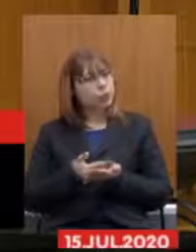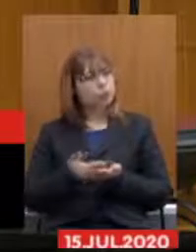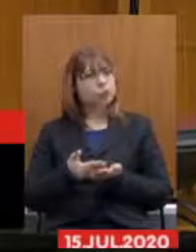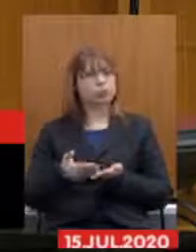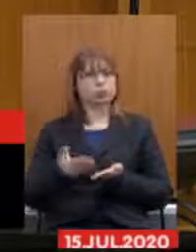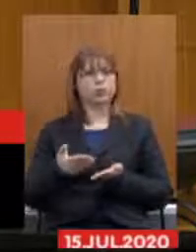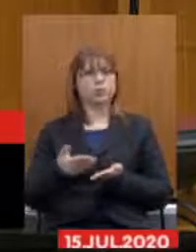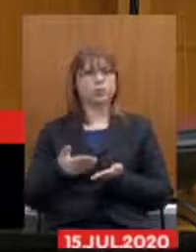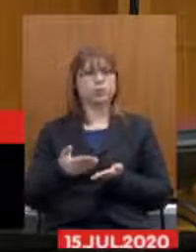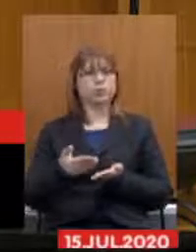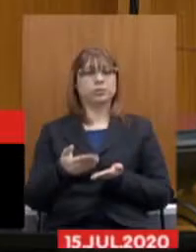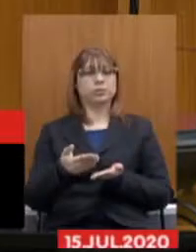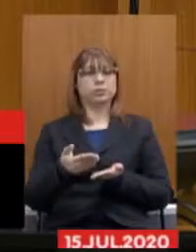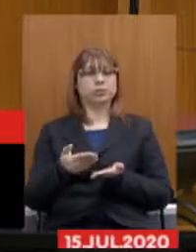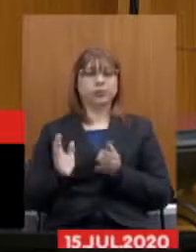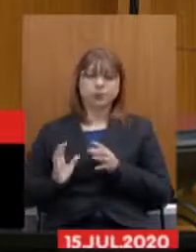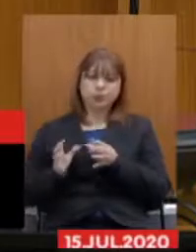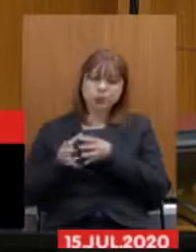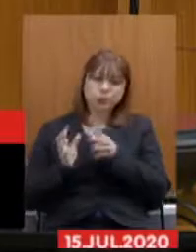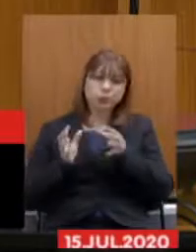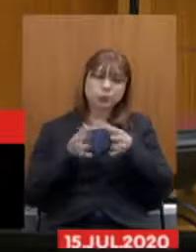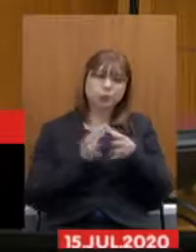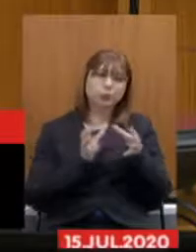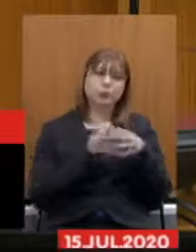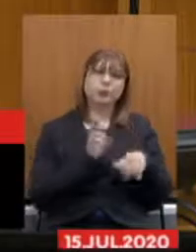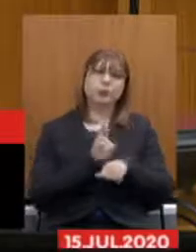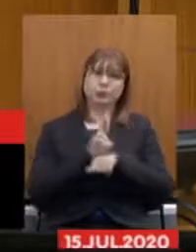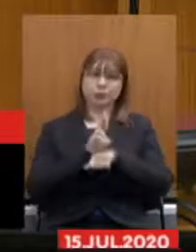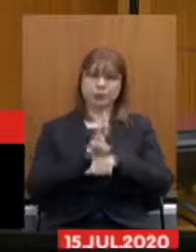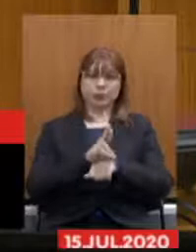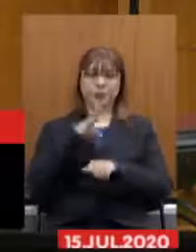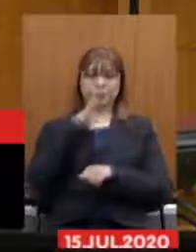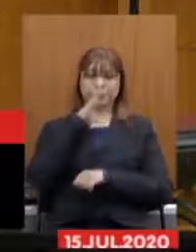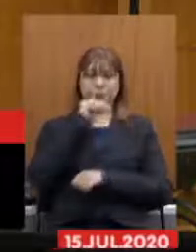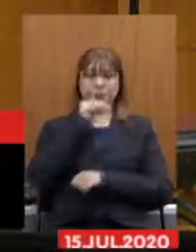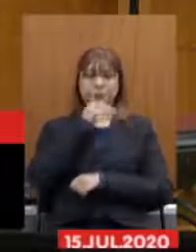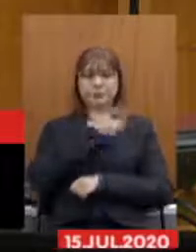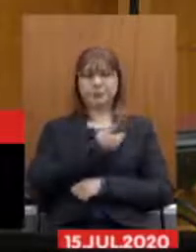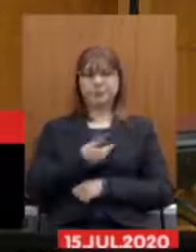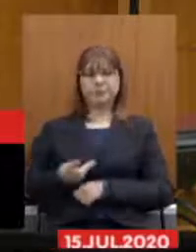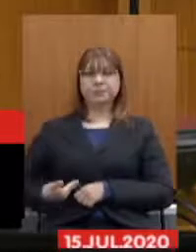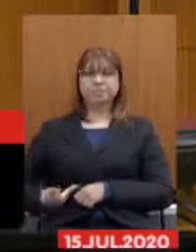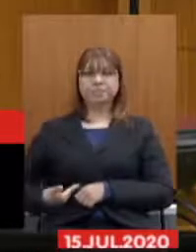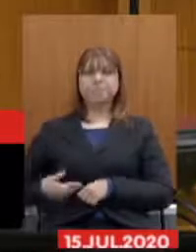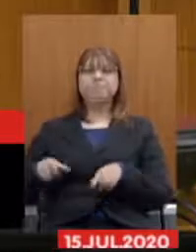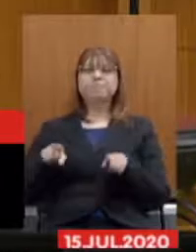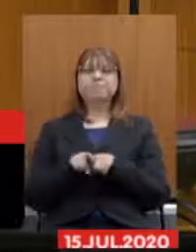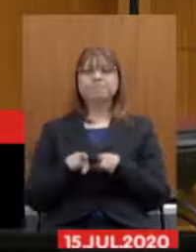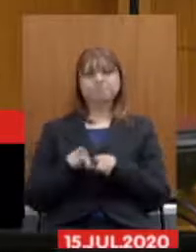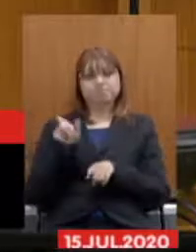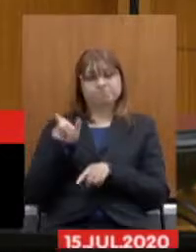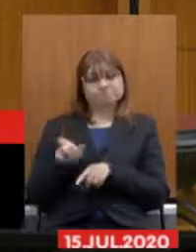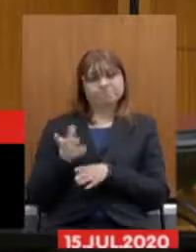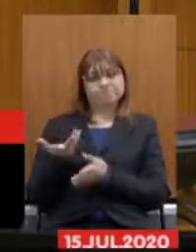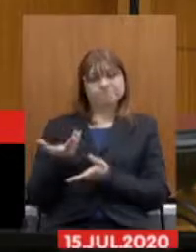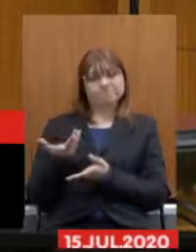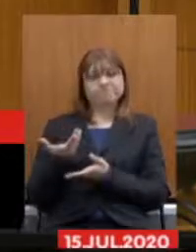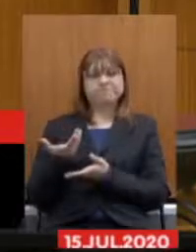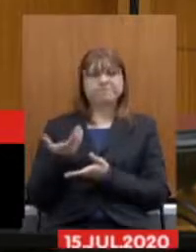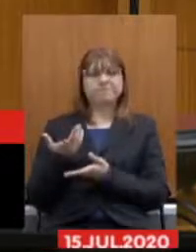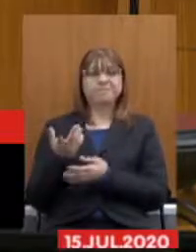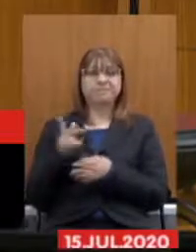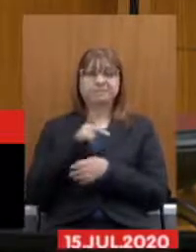o conjunto das entidades representativas do funcionalismo e em nome dele eu cumprimento eu